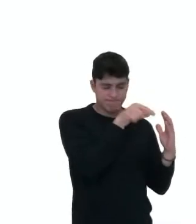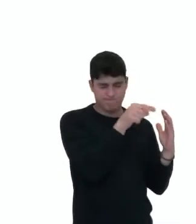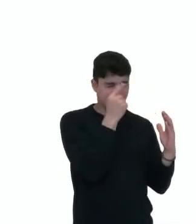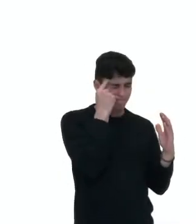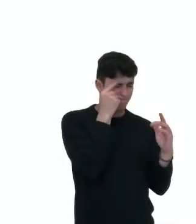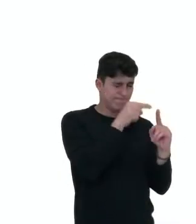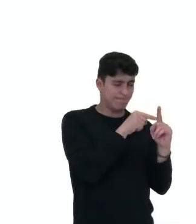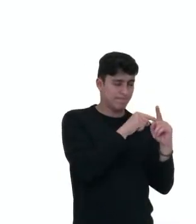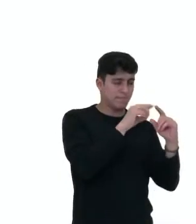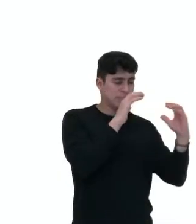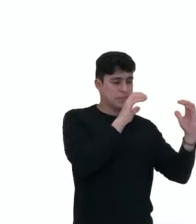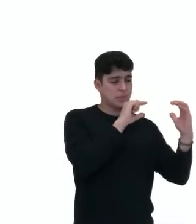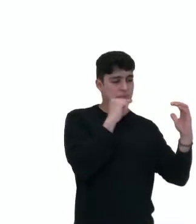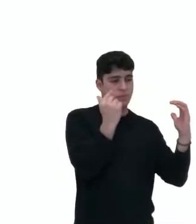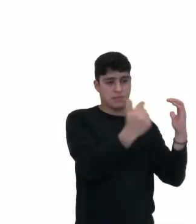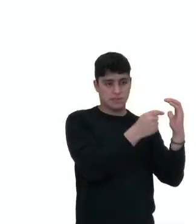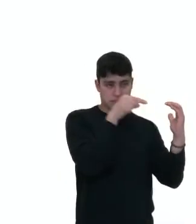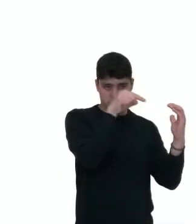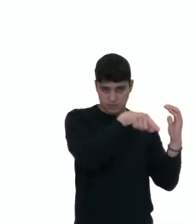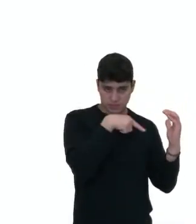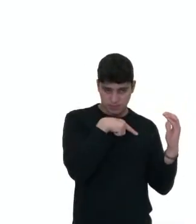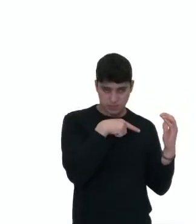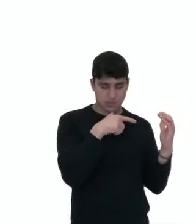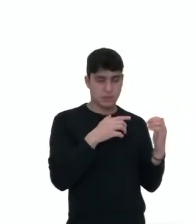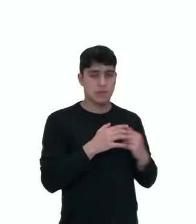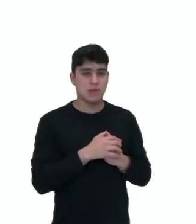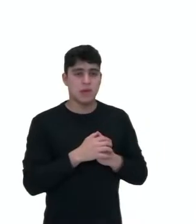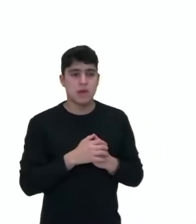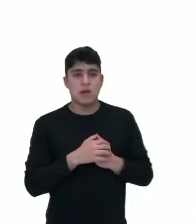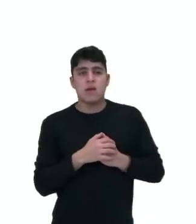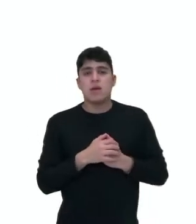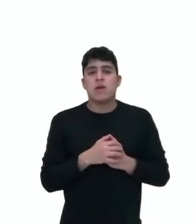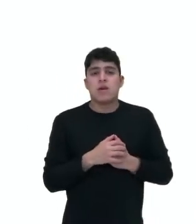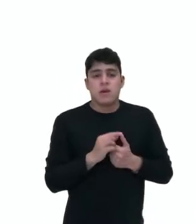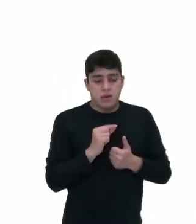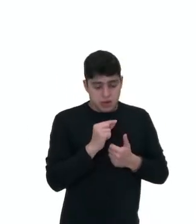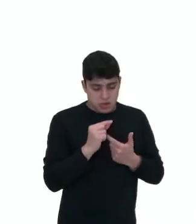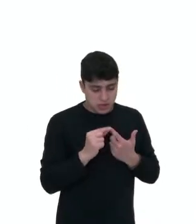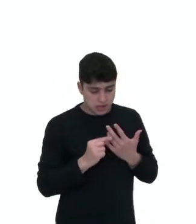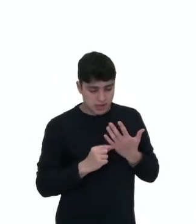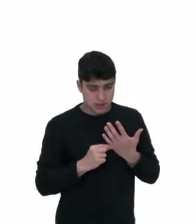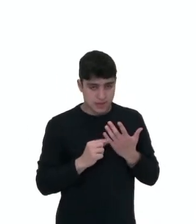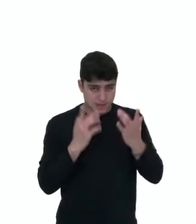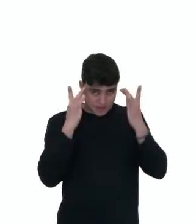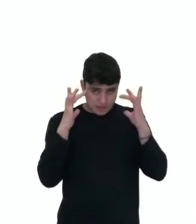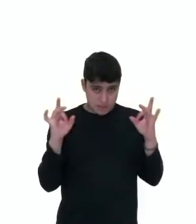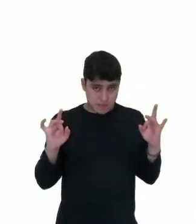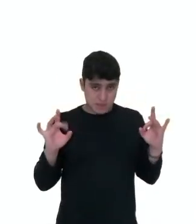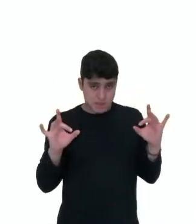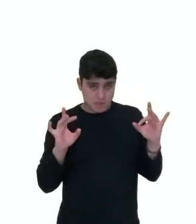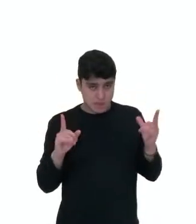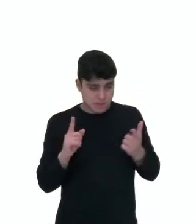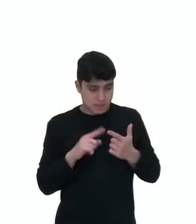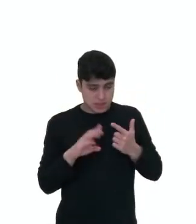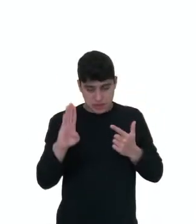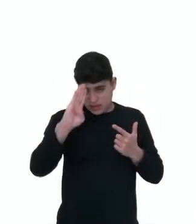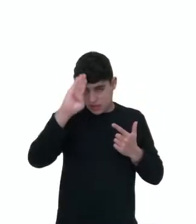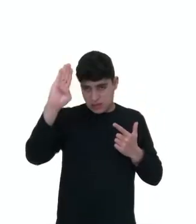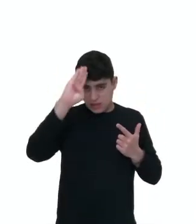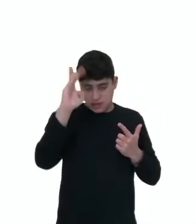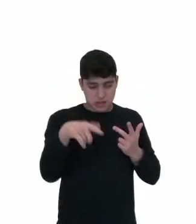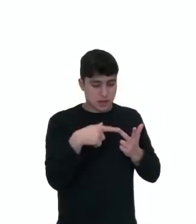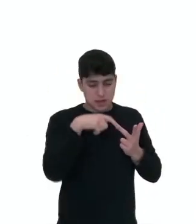vaso que se localiza na nossa região do cérebro. Quais são esses sintomas? Dores de cabeça, náuseas,